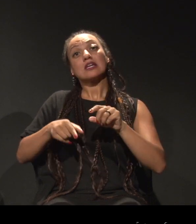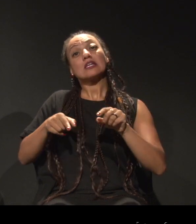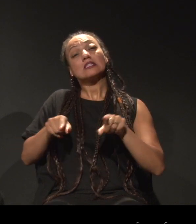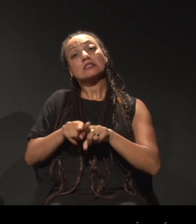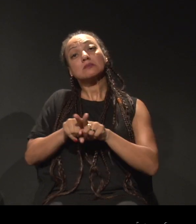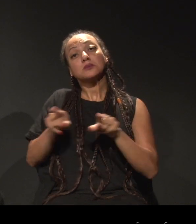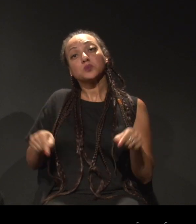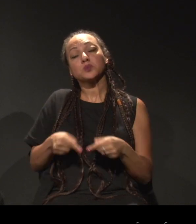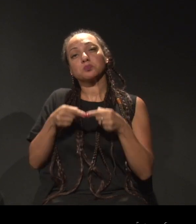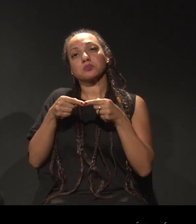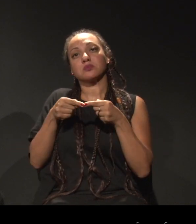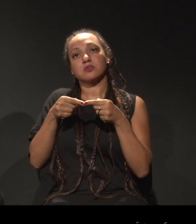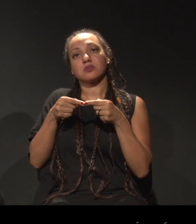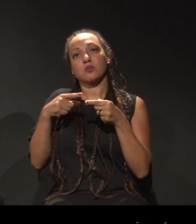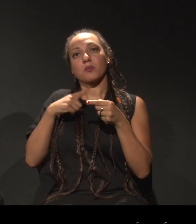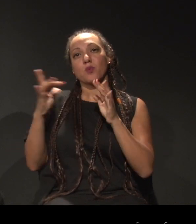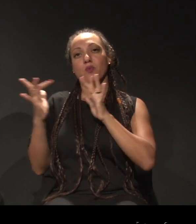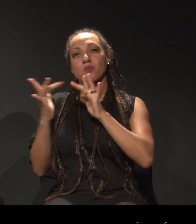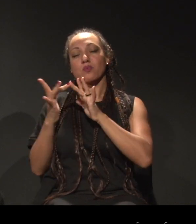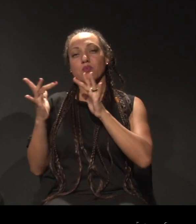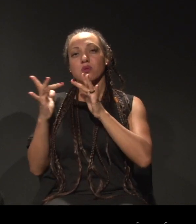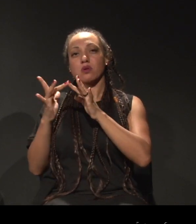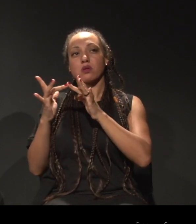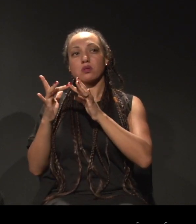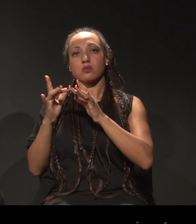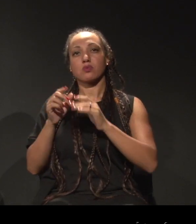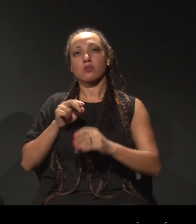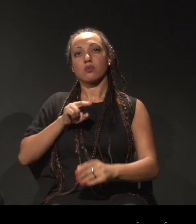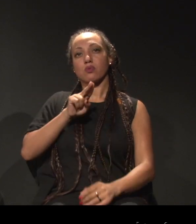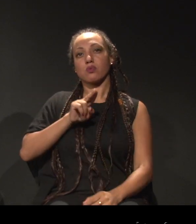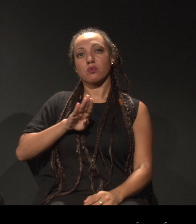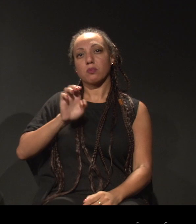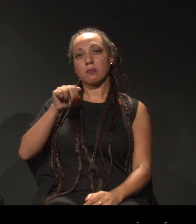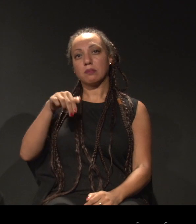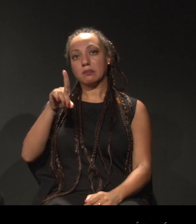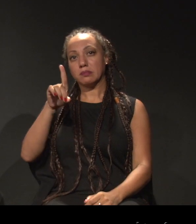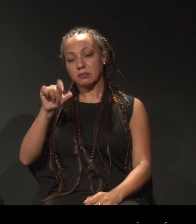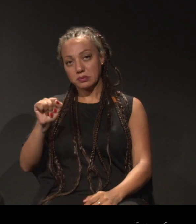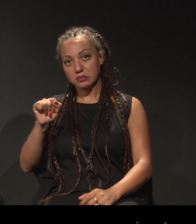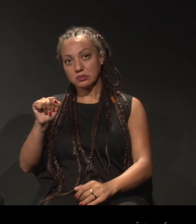relação com a Umbanda e de acreditar nessa